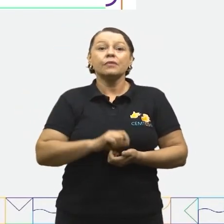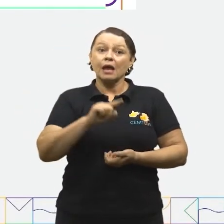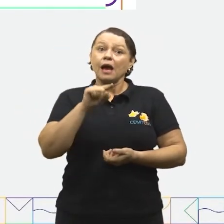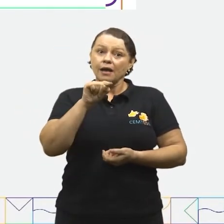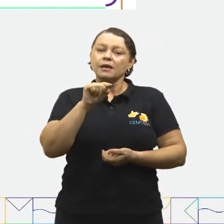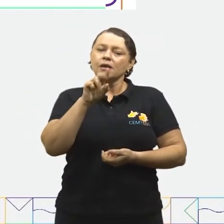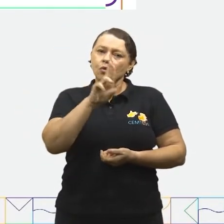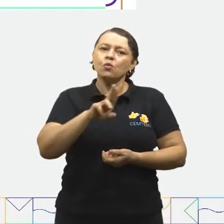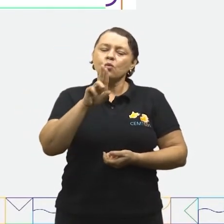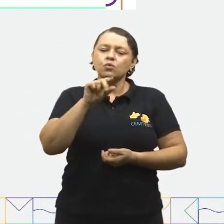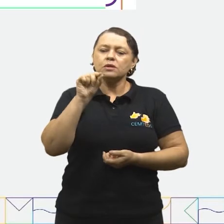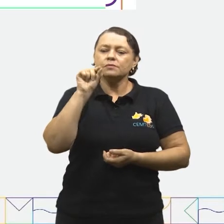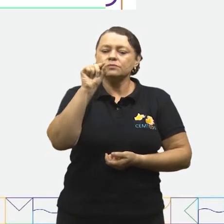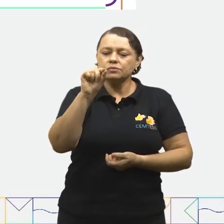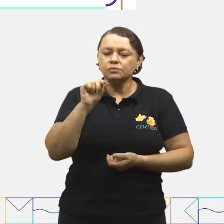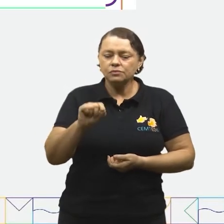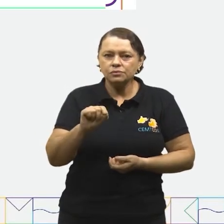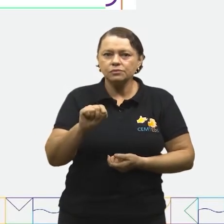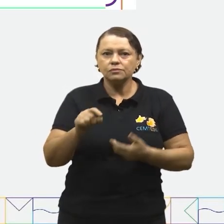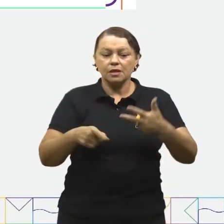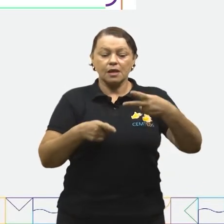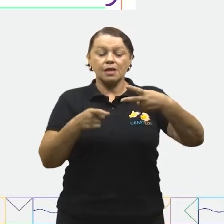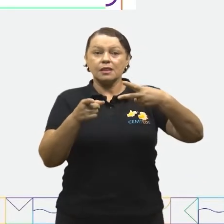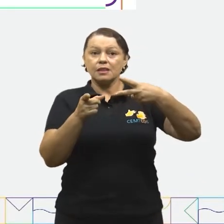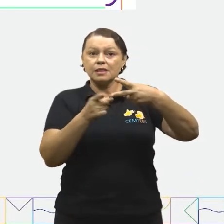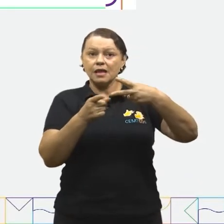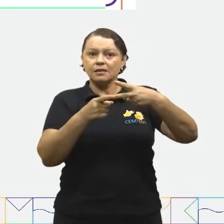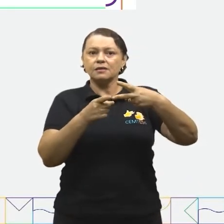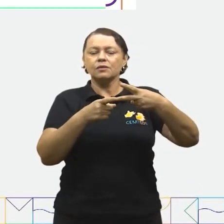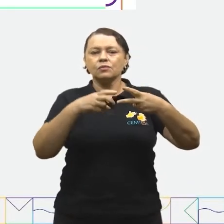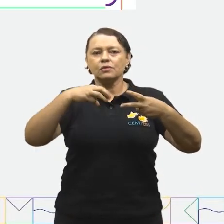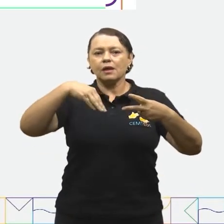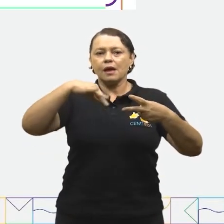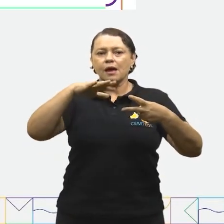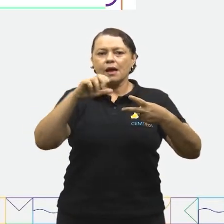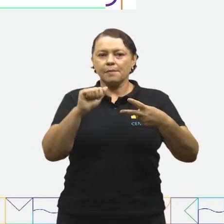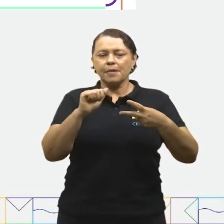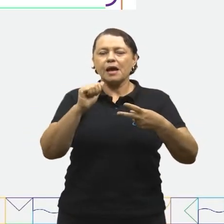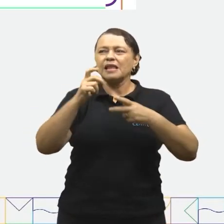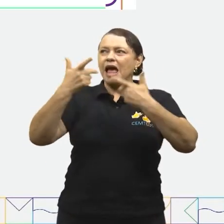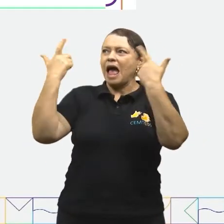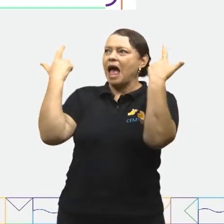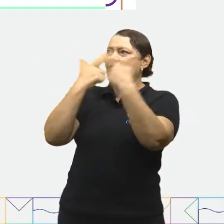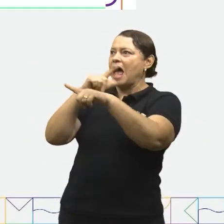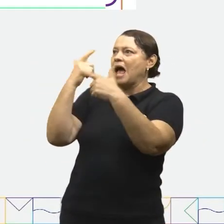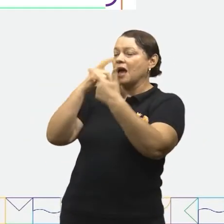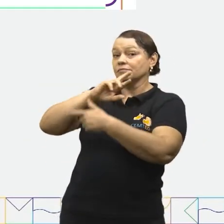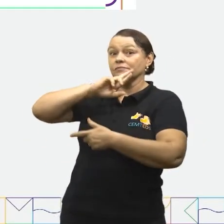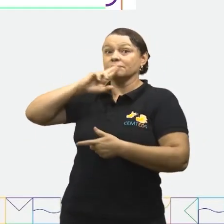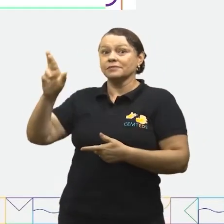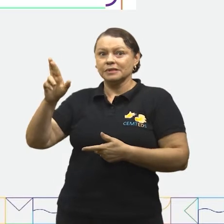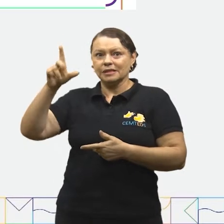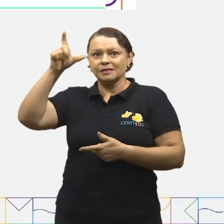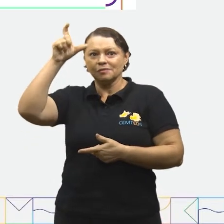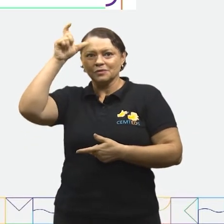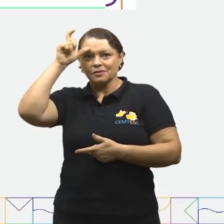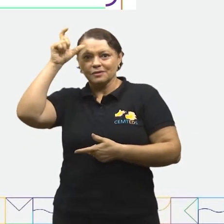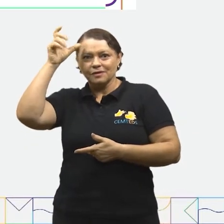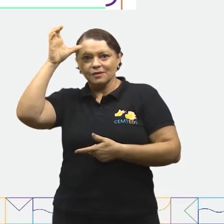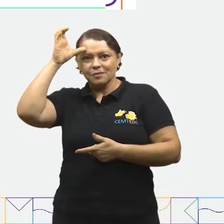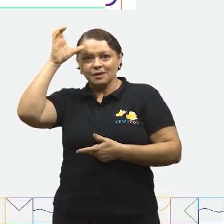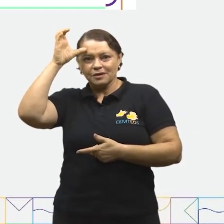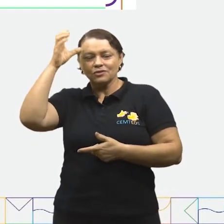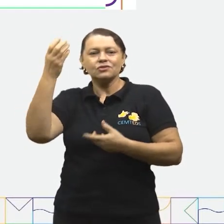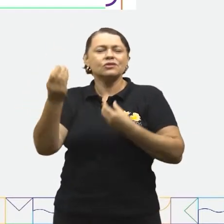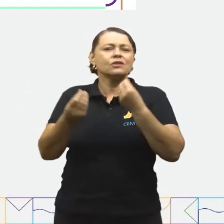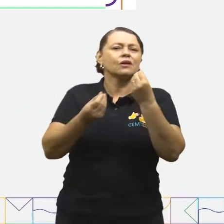pontos. Já na segunda opção, informo que a Márcia gargalhou e respondeu após a fala